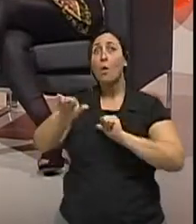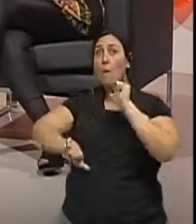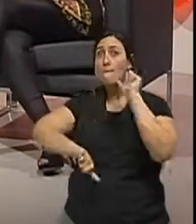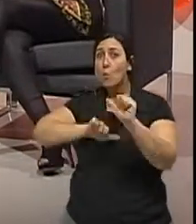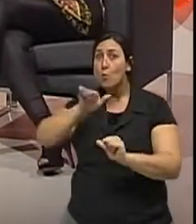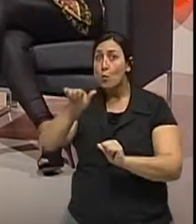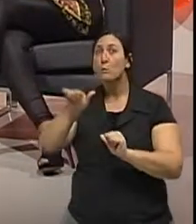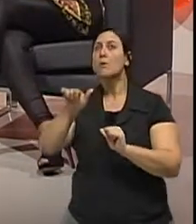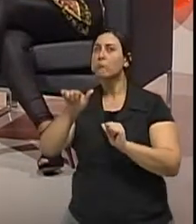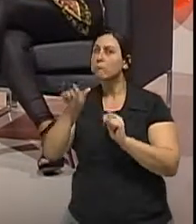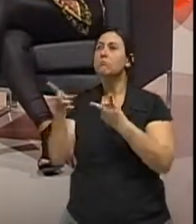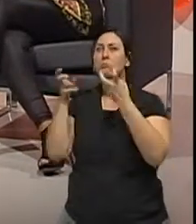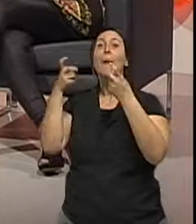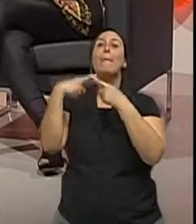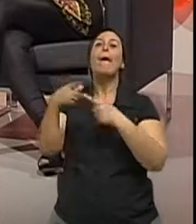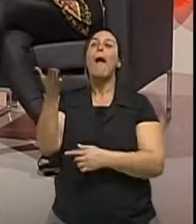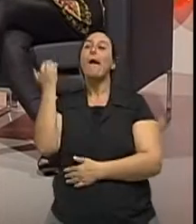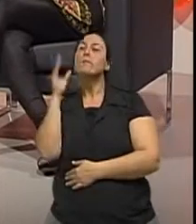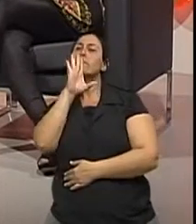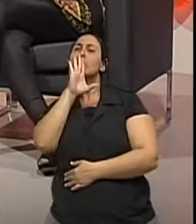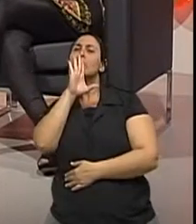comportamento, tem que prestar atenção.